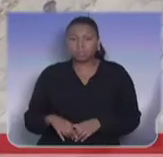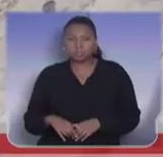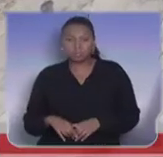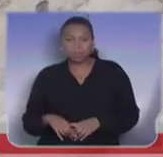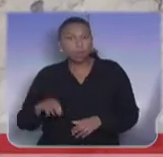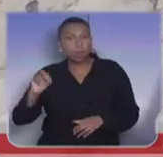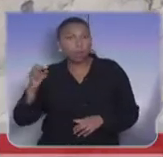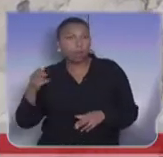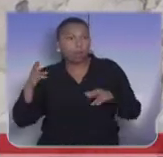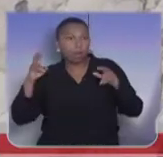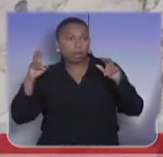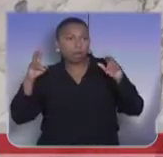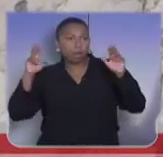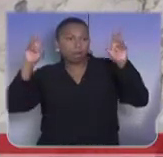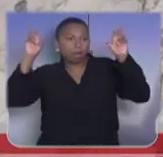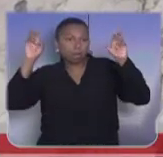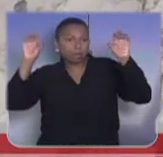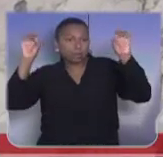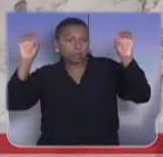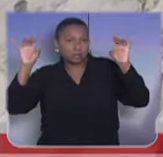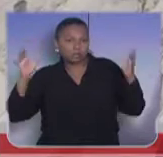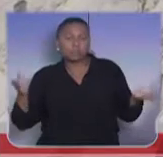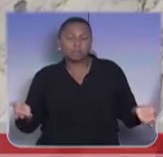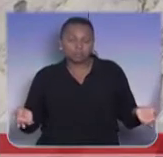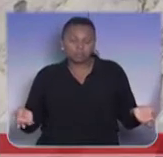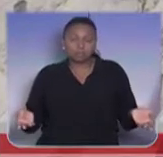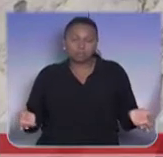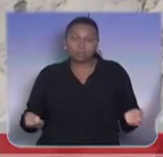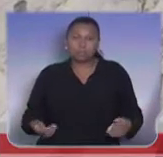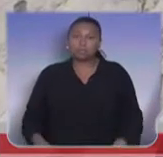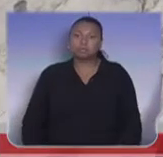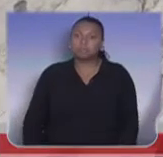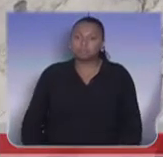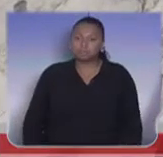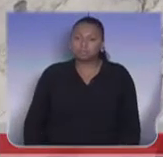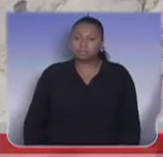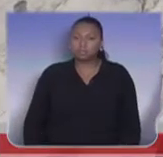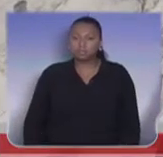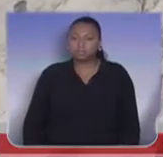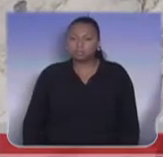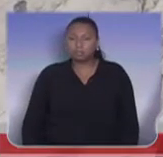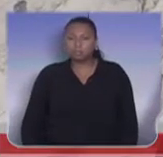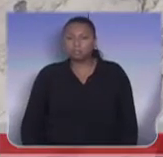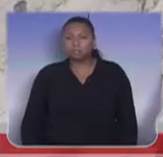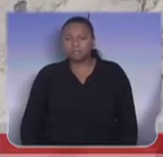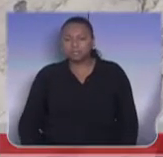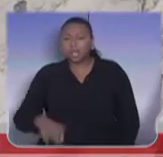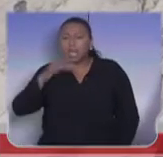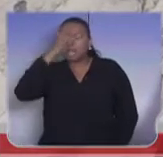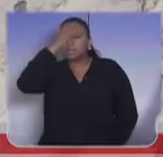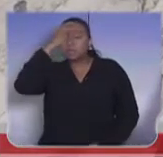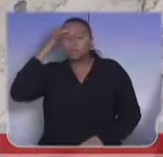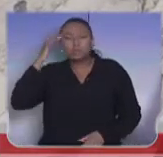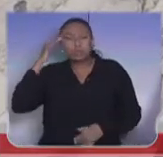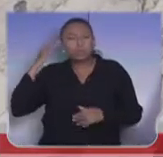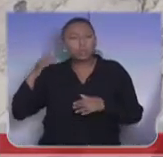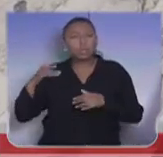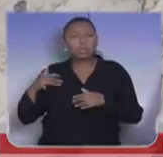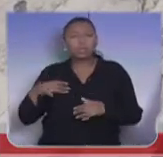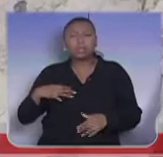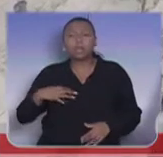pai e mãe especial. Aos voluntários, aos trabalhadores das nossas apais, que fazem a verdadeira